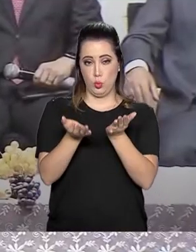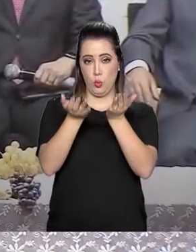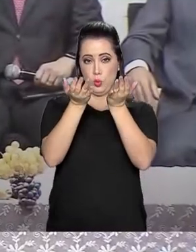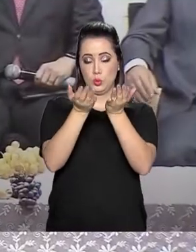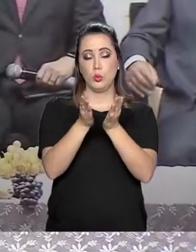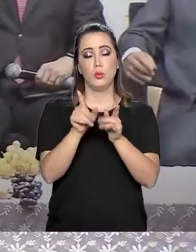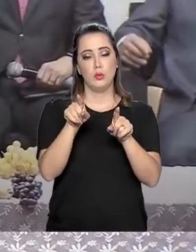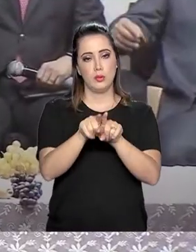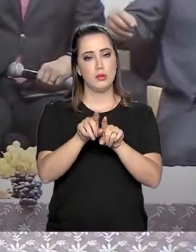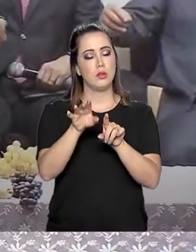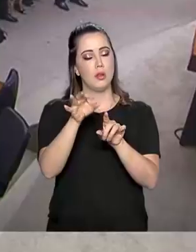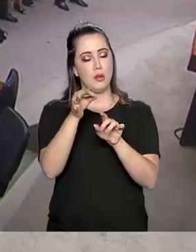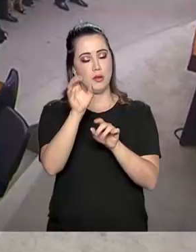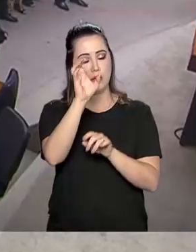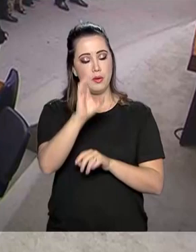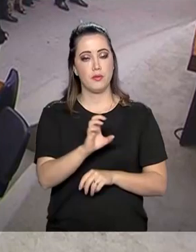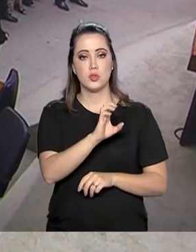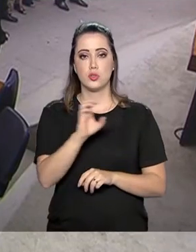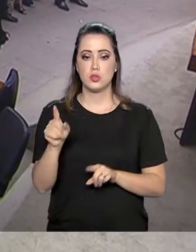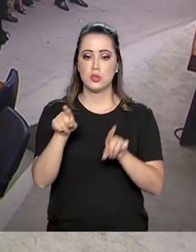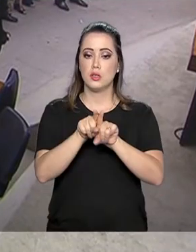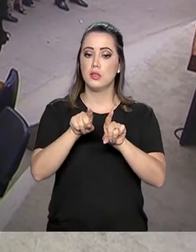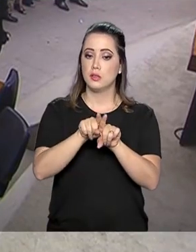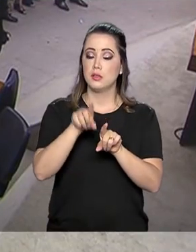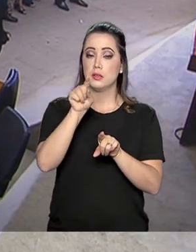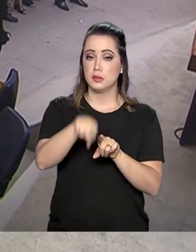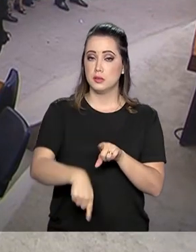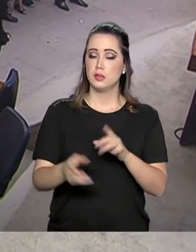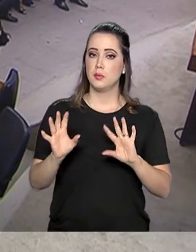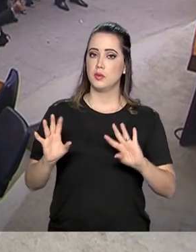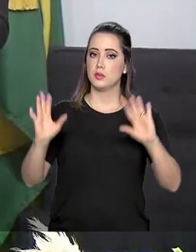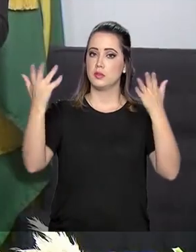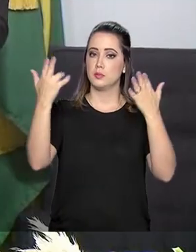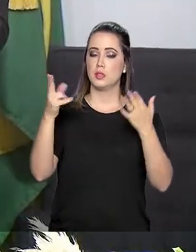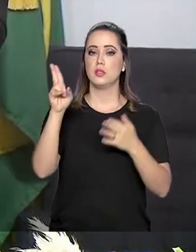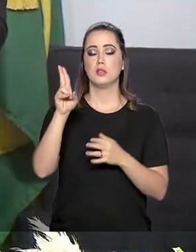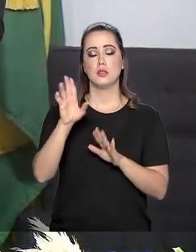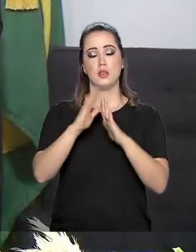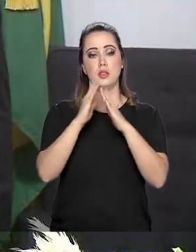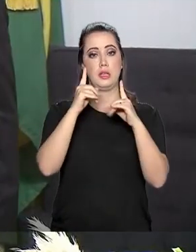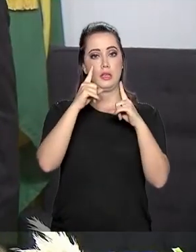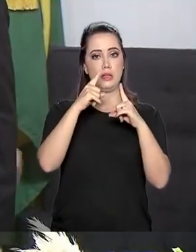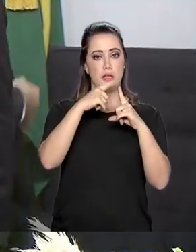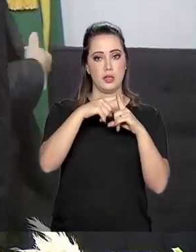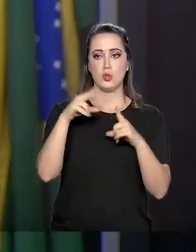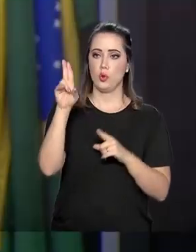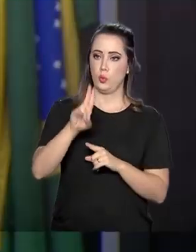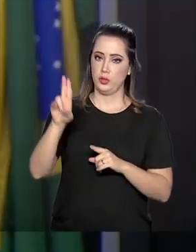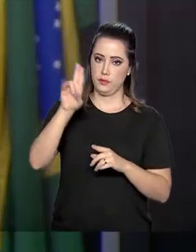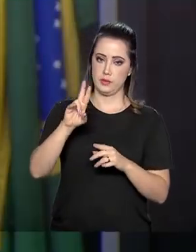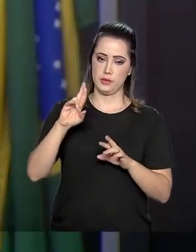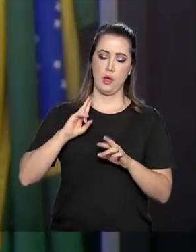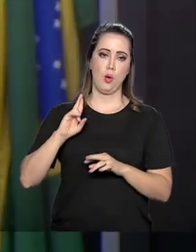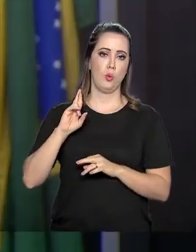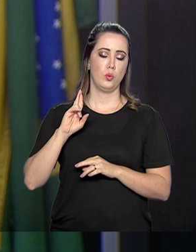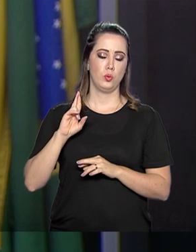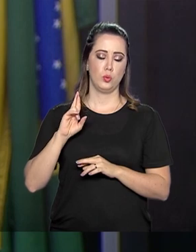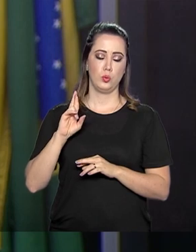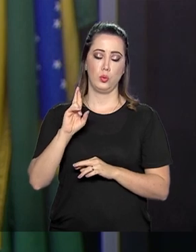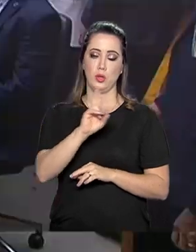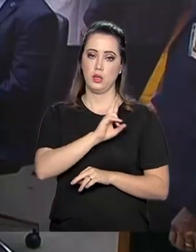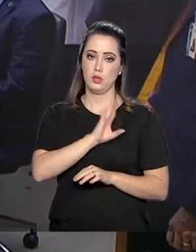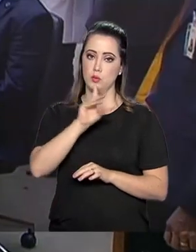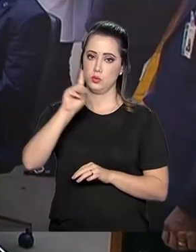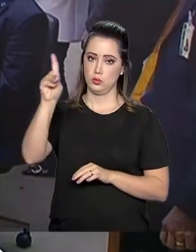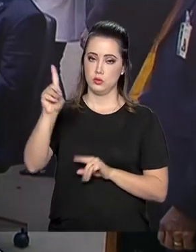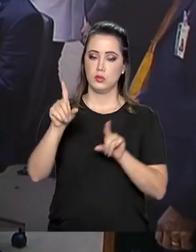homenagem aos 42 anos da Igreja Universal do Reino de Deus. Nas duas cerimônias, reforçou a importância